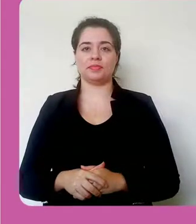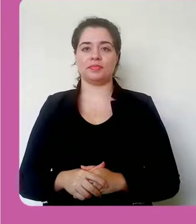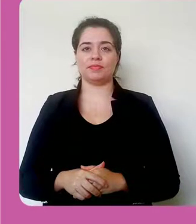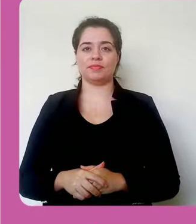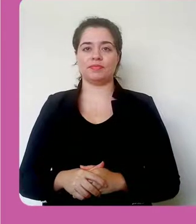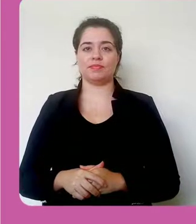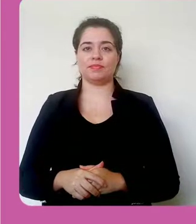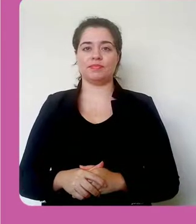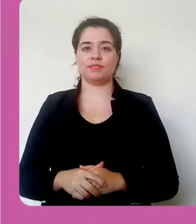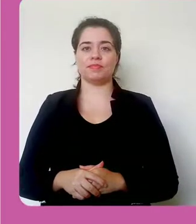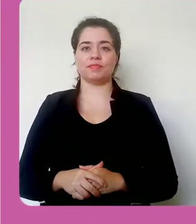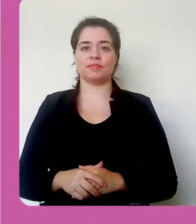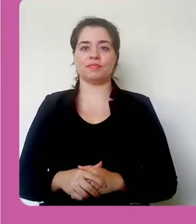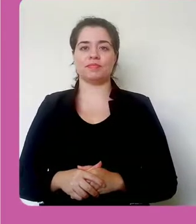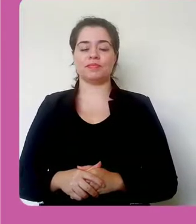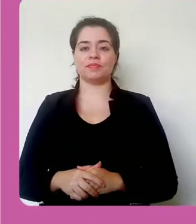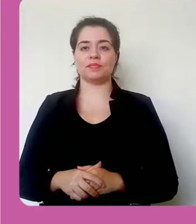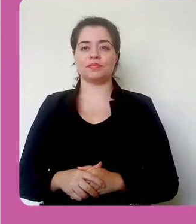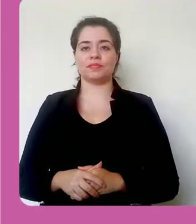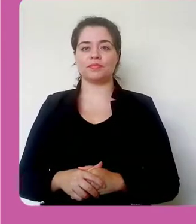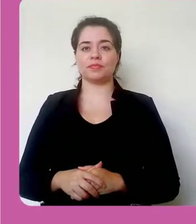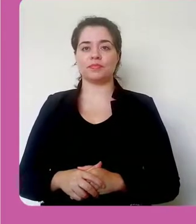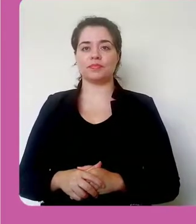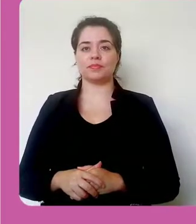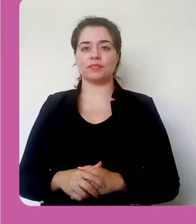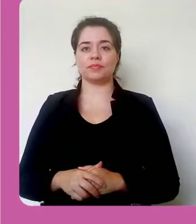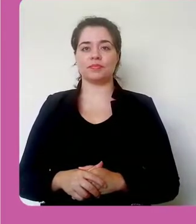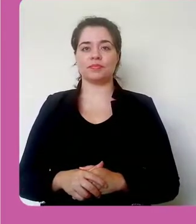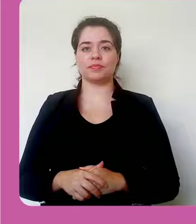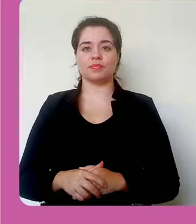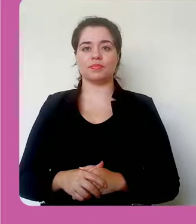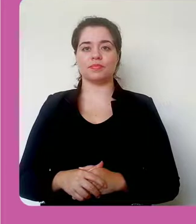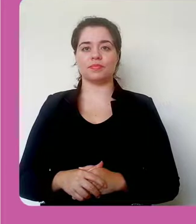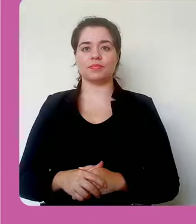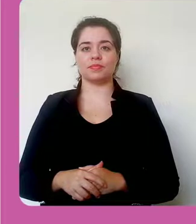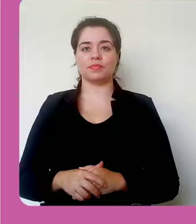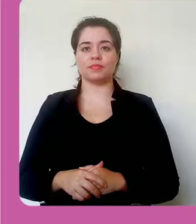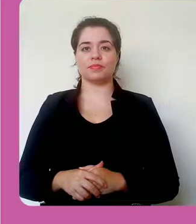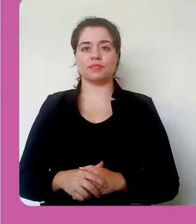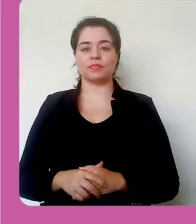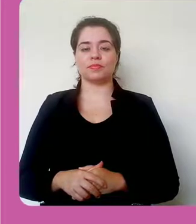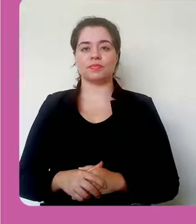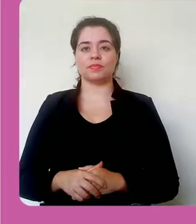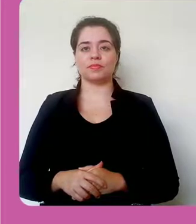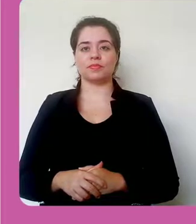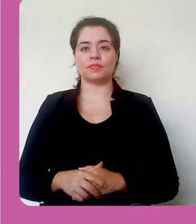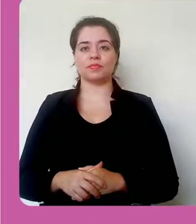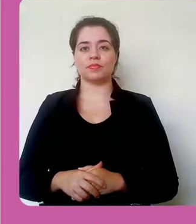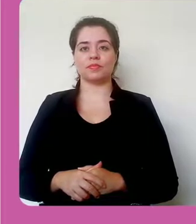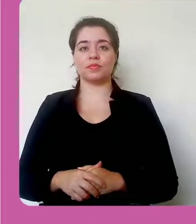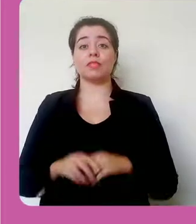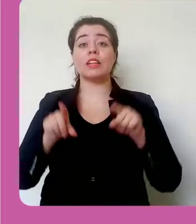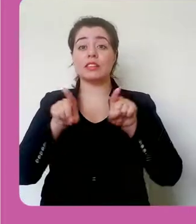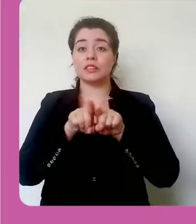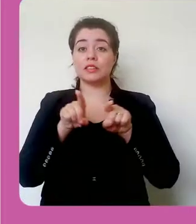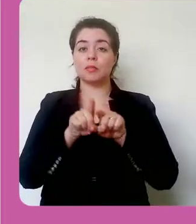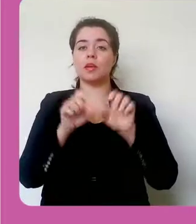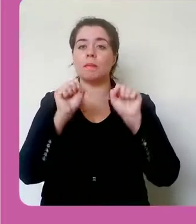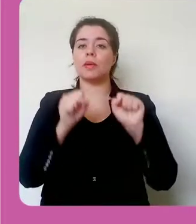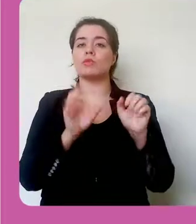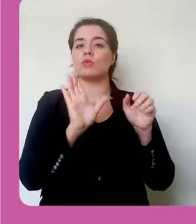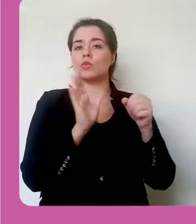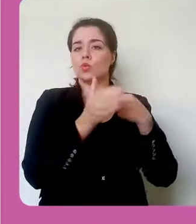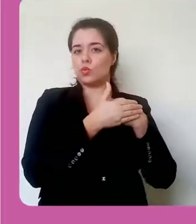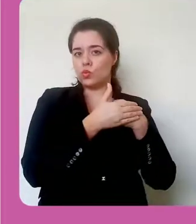posso ocultar um determinado capítulo.